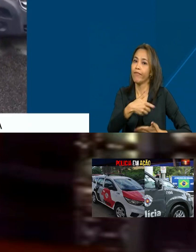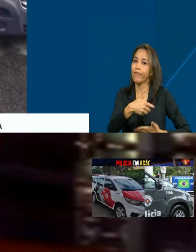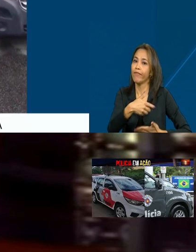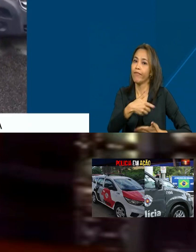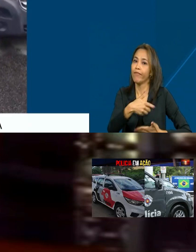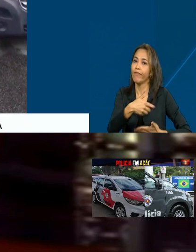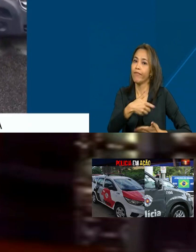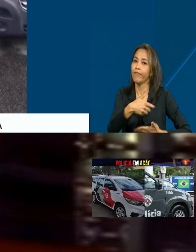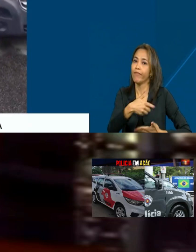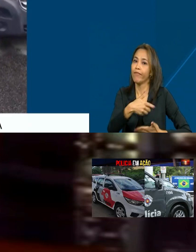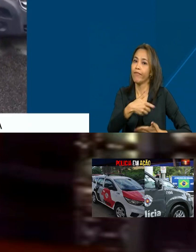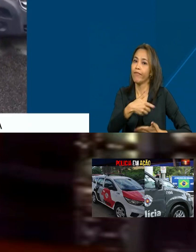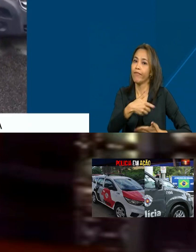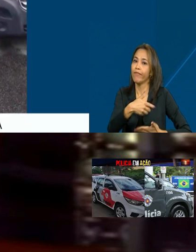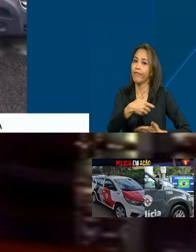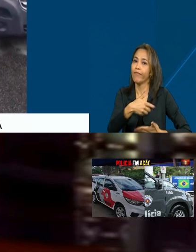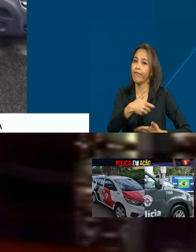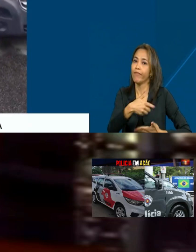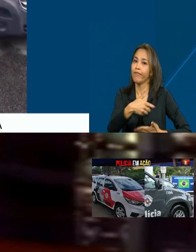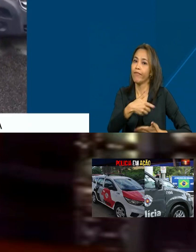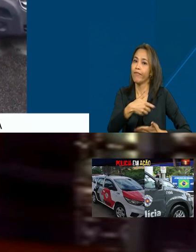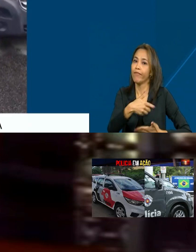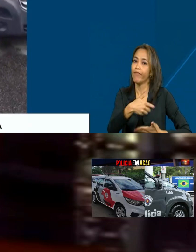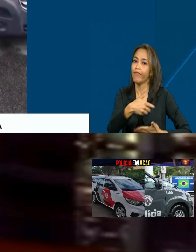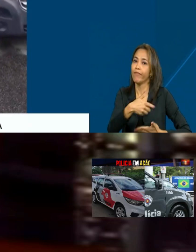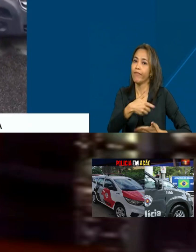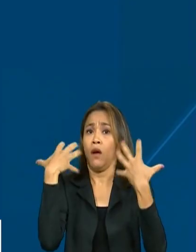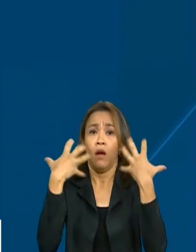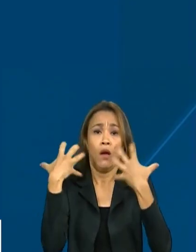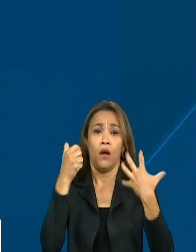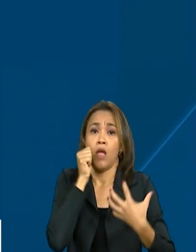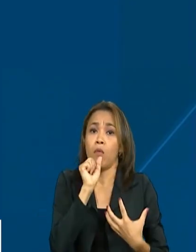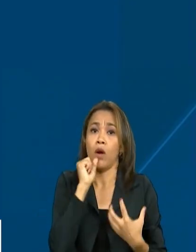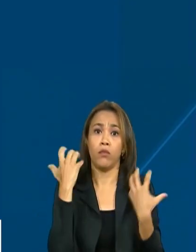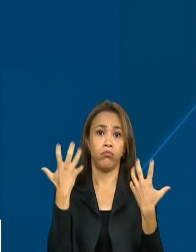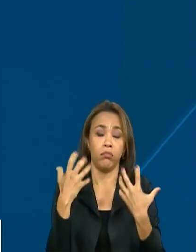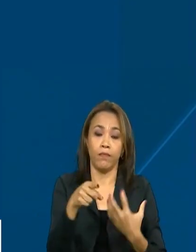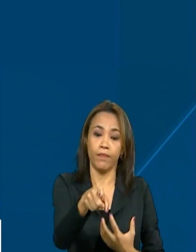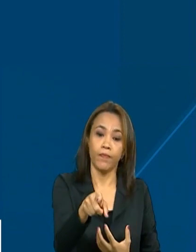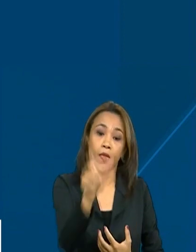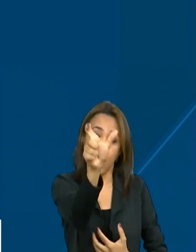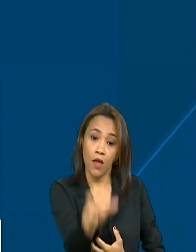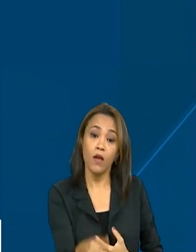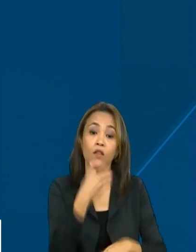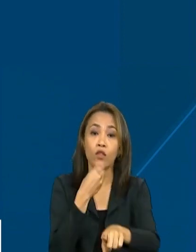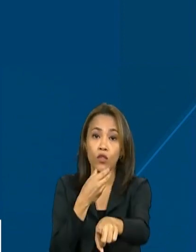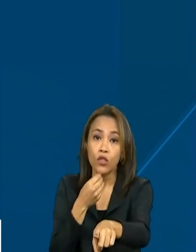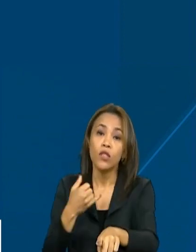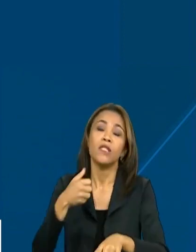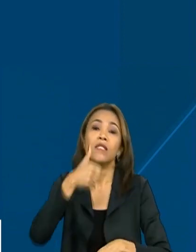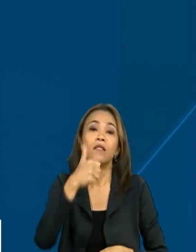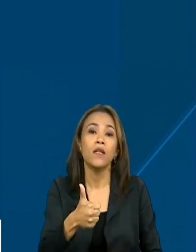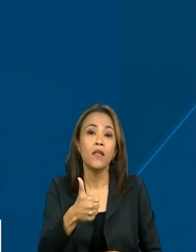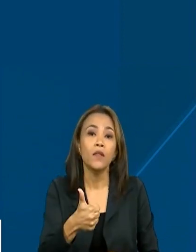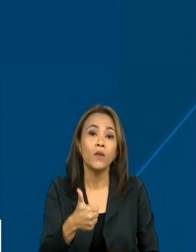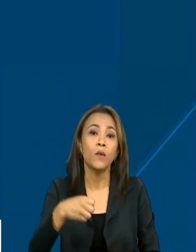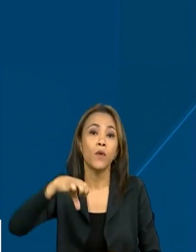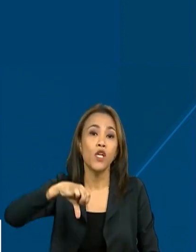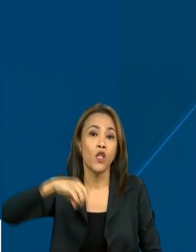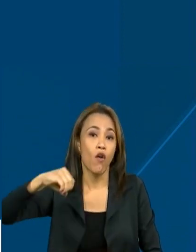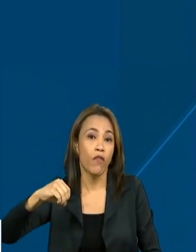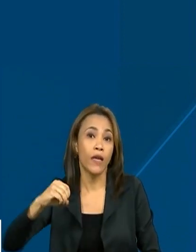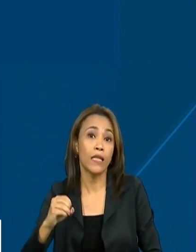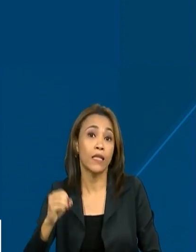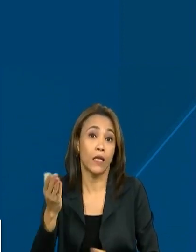Mostra ali a situação de desespero da mãe do rapaz Vitor Augusto Marcos pesava 190 quilos E